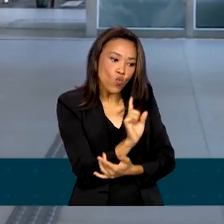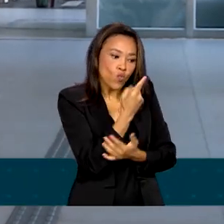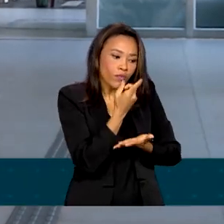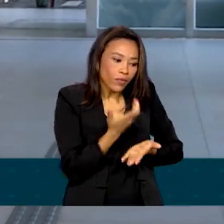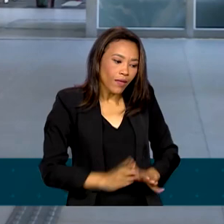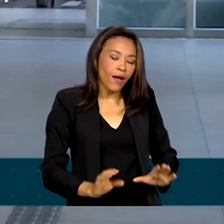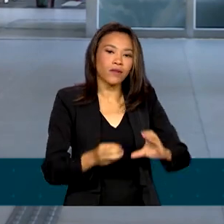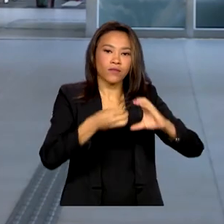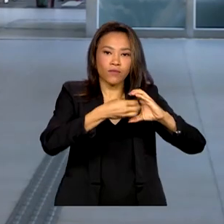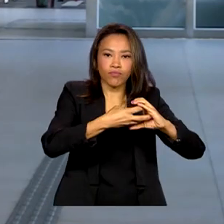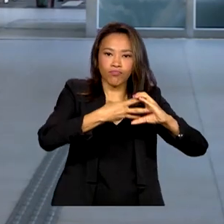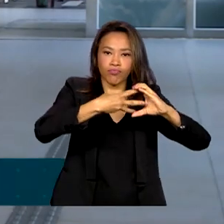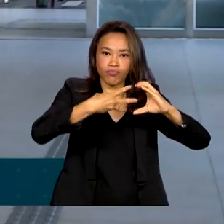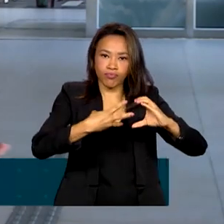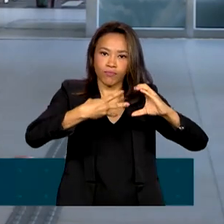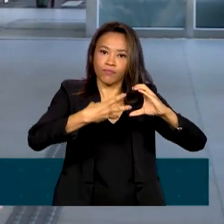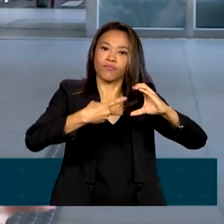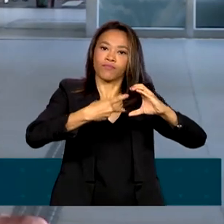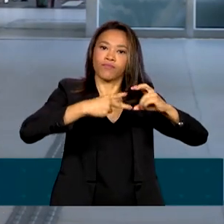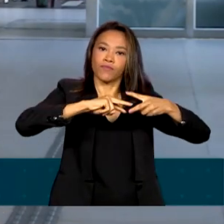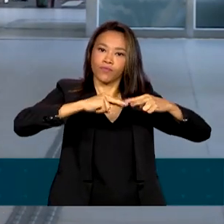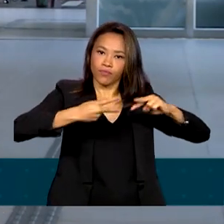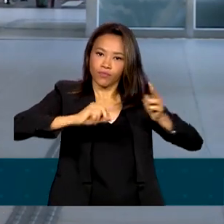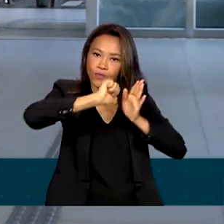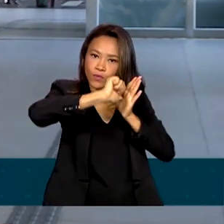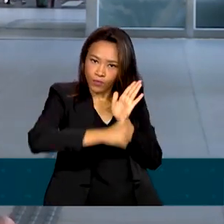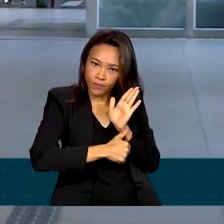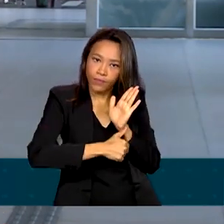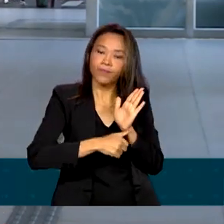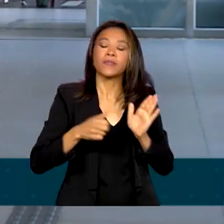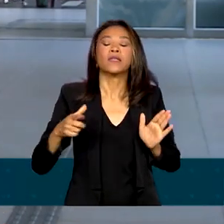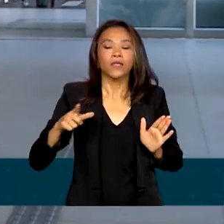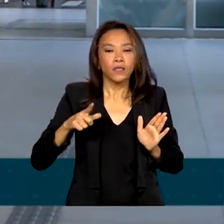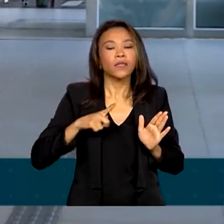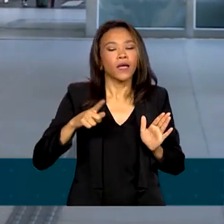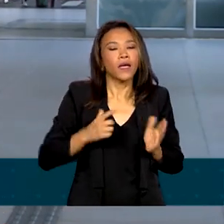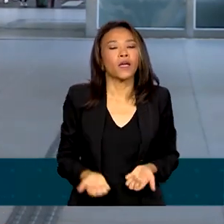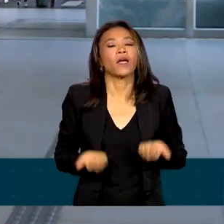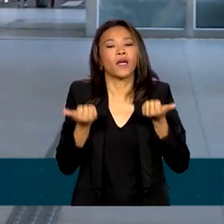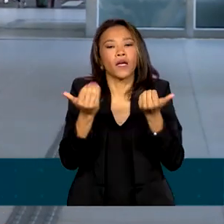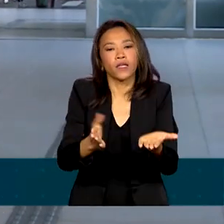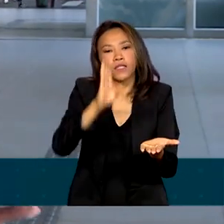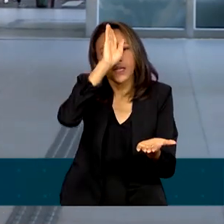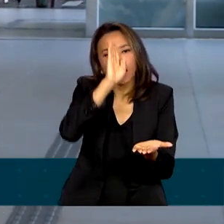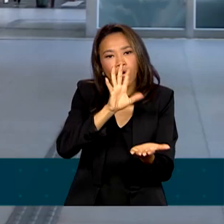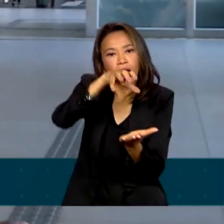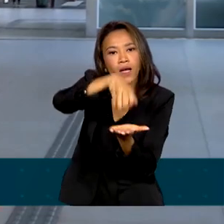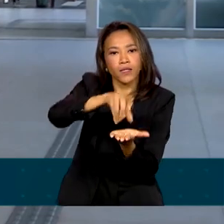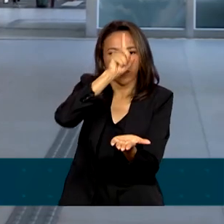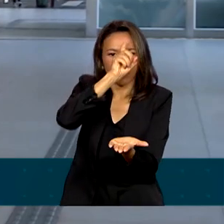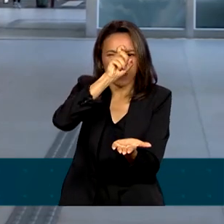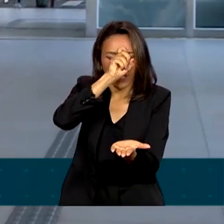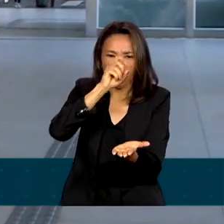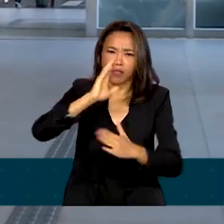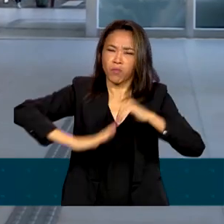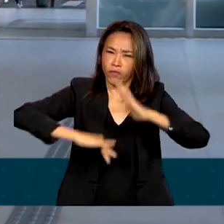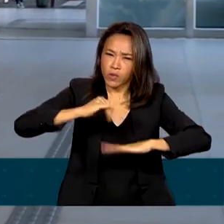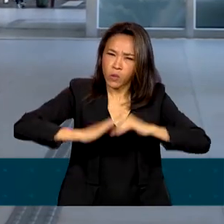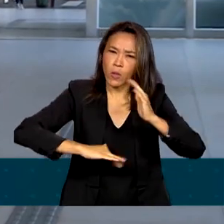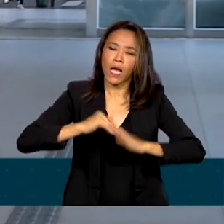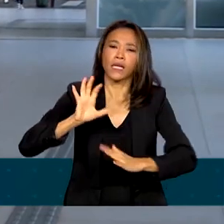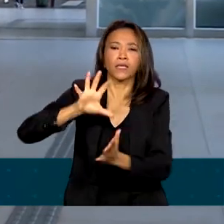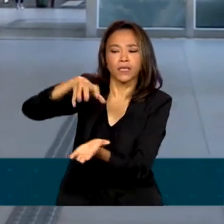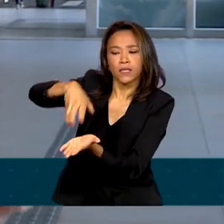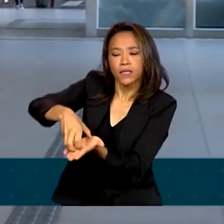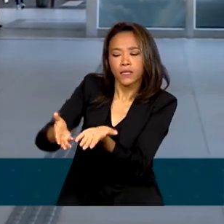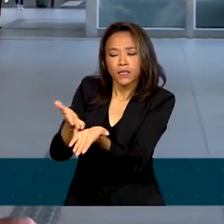alteração genética e o Sistema Único de Saúde oferece atendimento gratuito e especializado em áreas como clínica